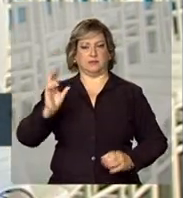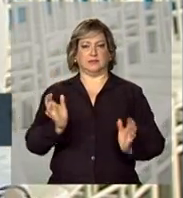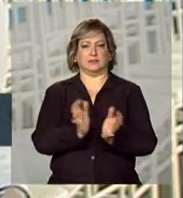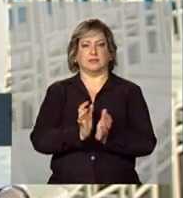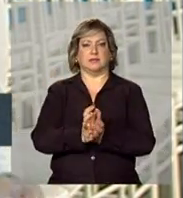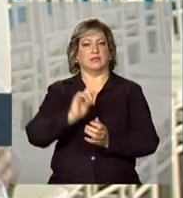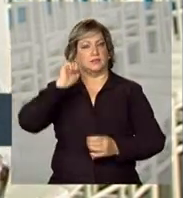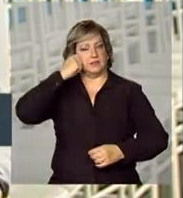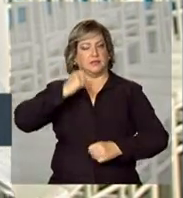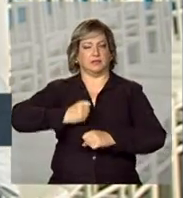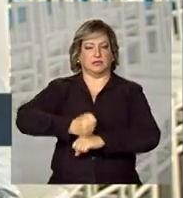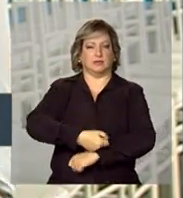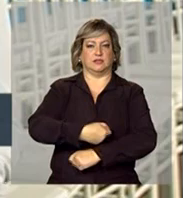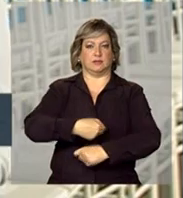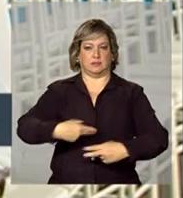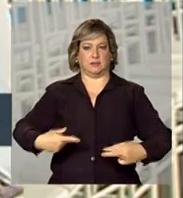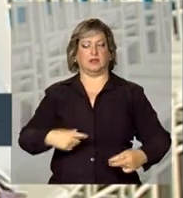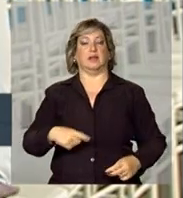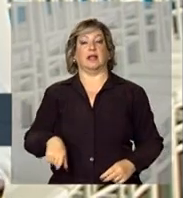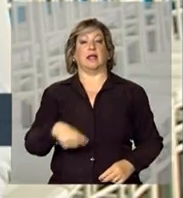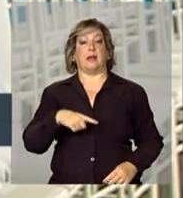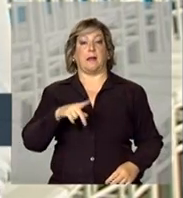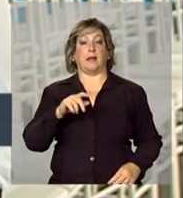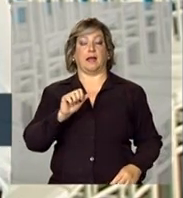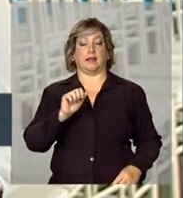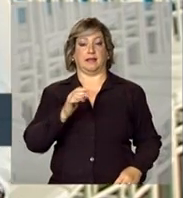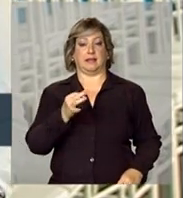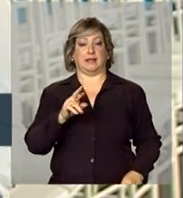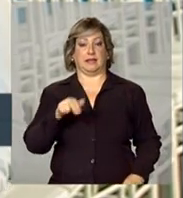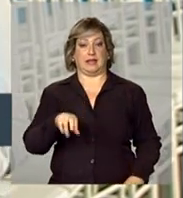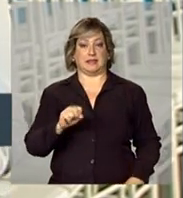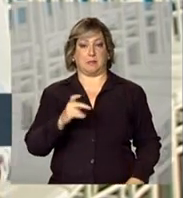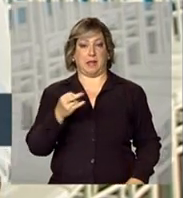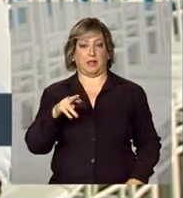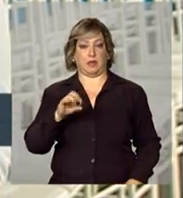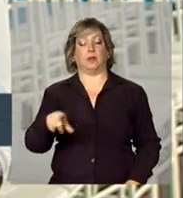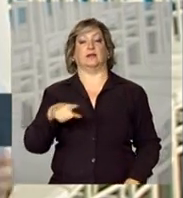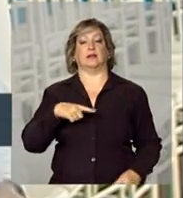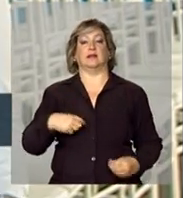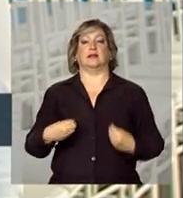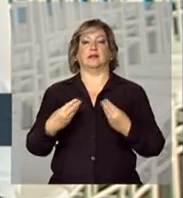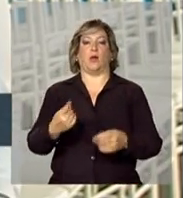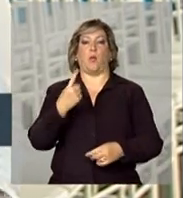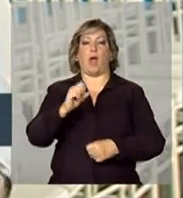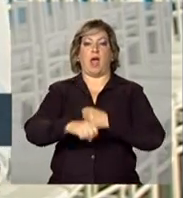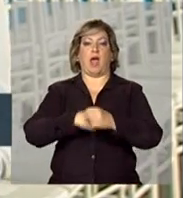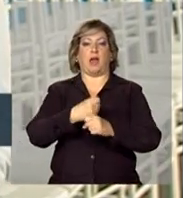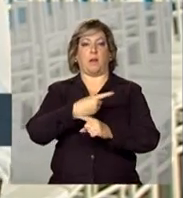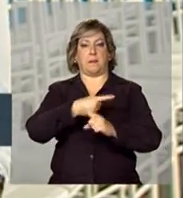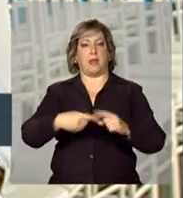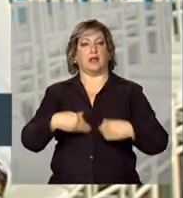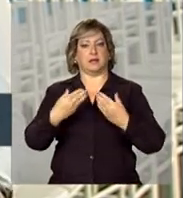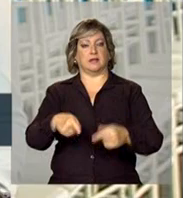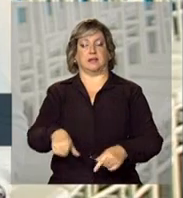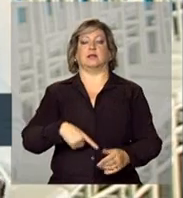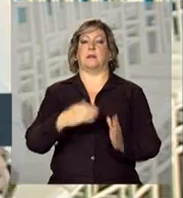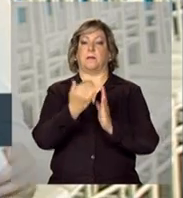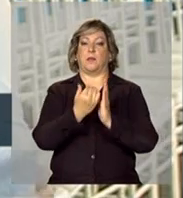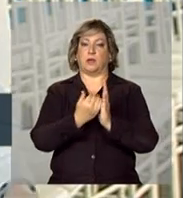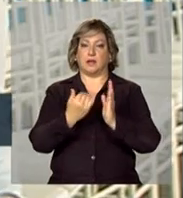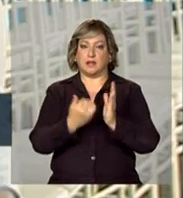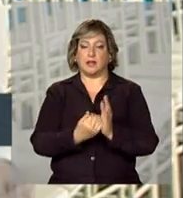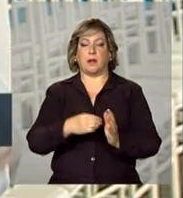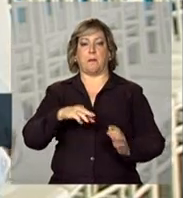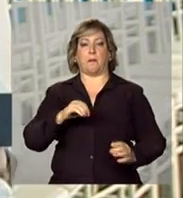embarcação entregue à Transpetro, a empresa de transportes da Petrobras, num prazo de um ano e meio, e faz parte do programa de